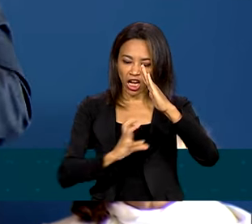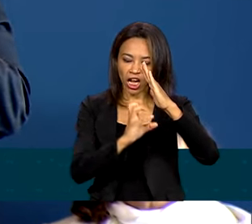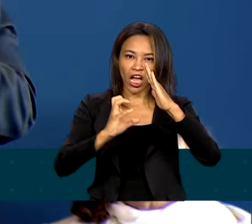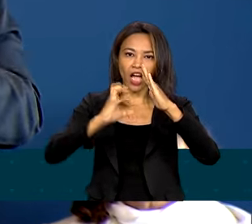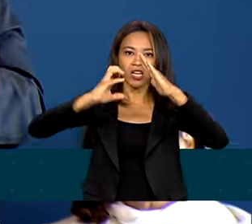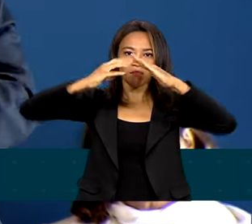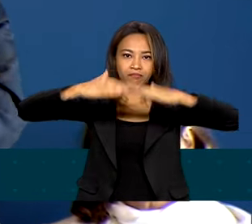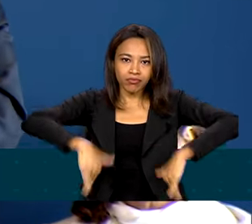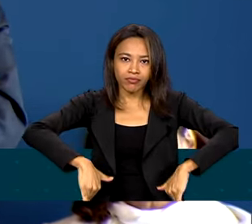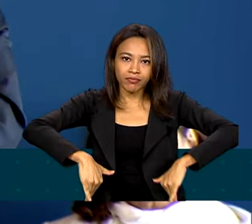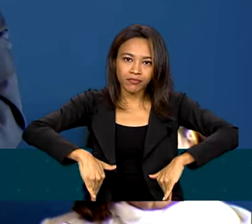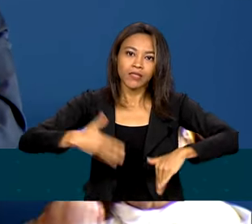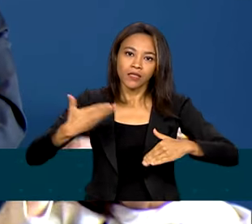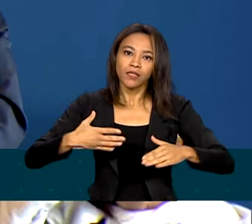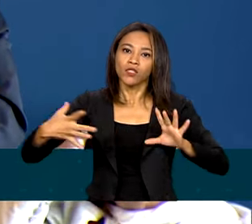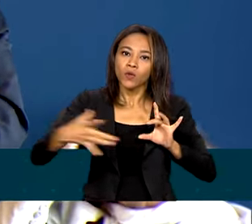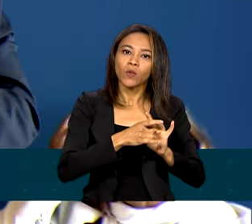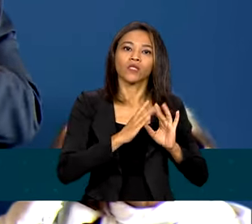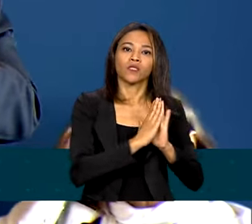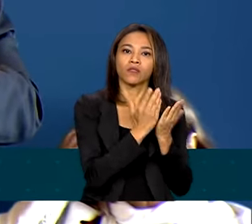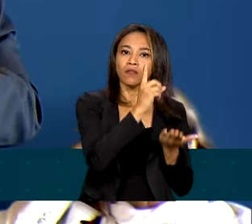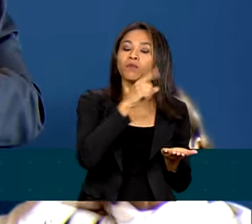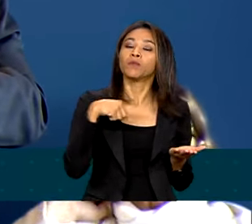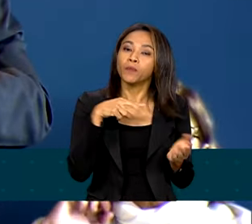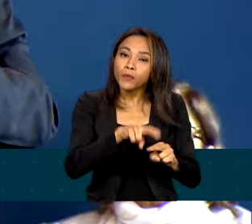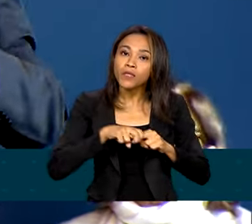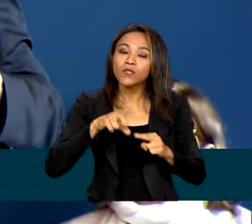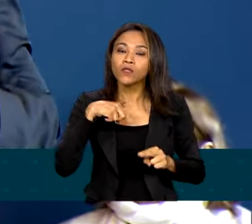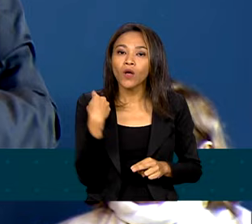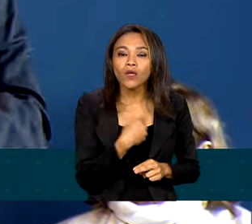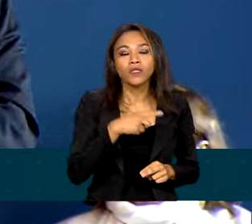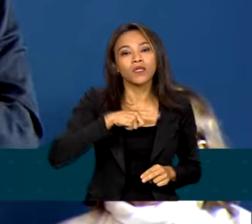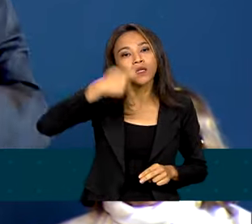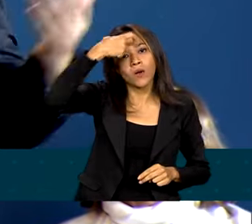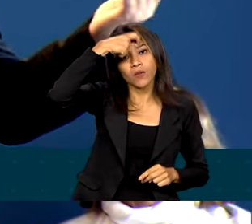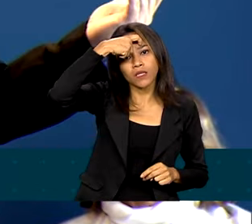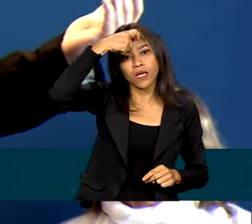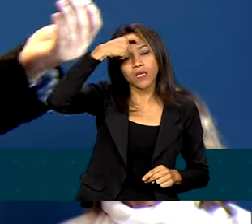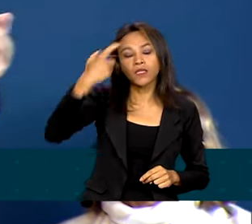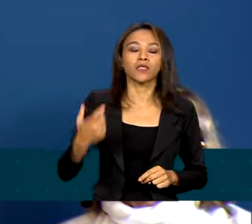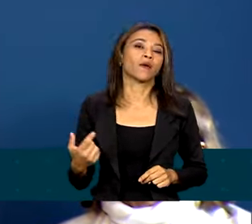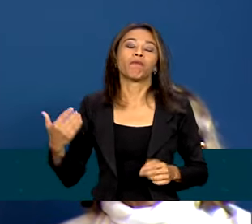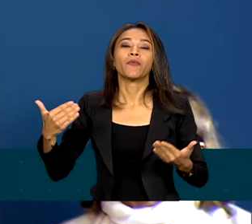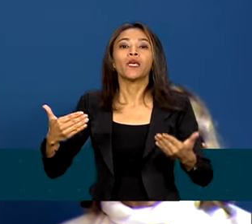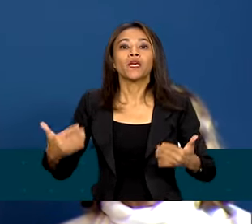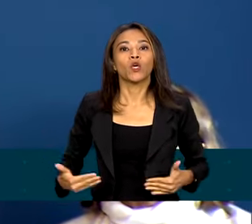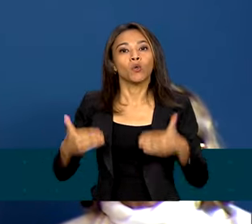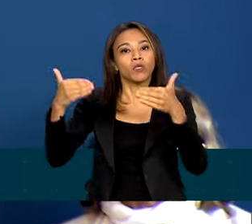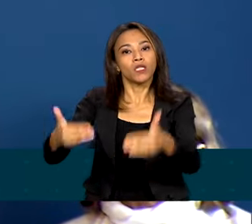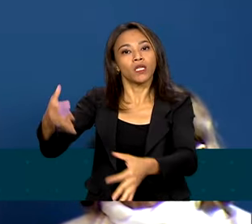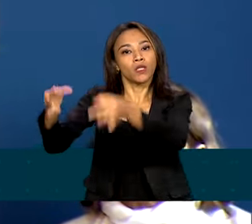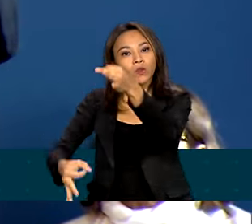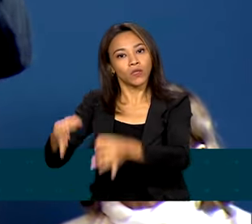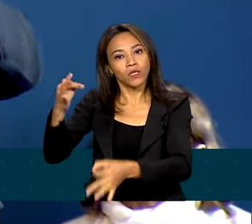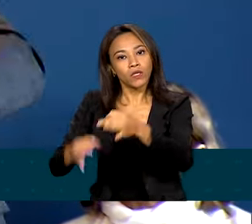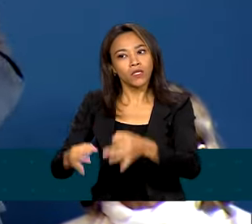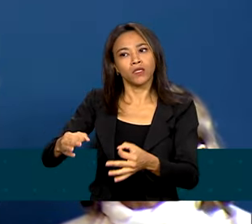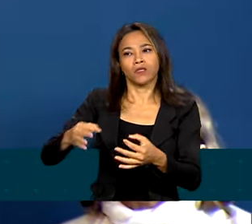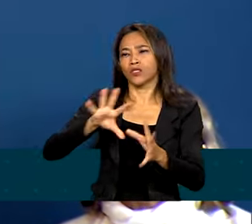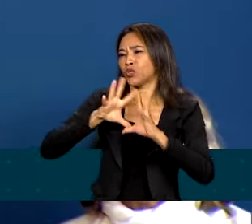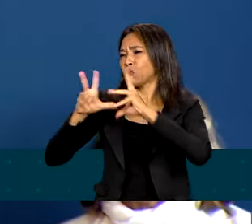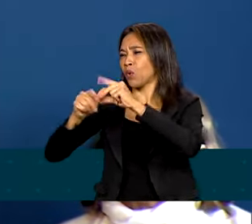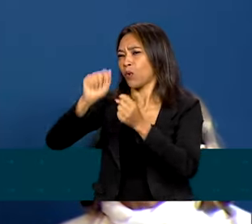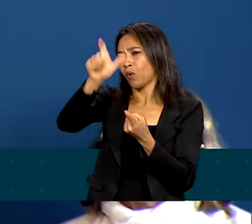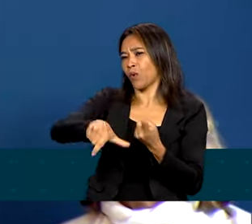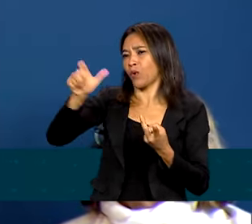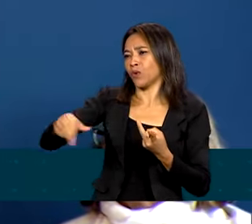E por isso nós precisamos ter esse senso de que o Ministério da Justiça, sob o comando do Tadeu, da Bel, da Tamir, de todos os companheiros